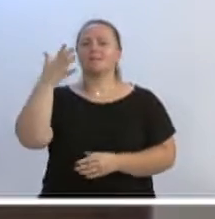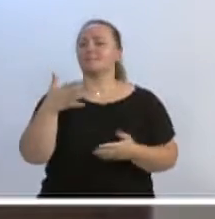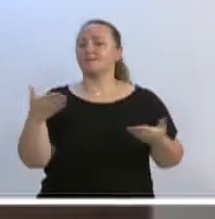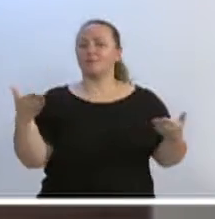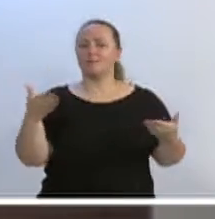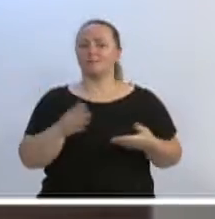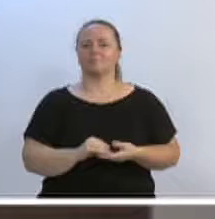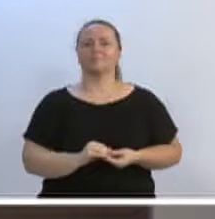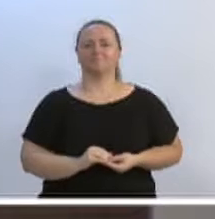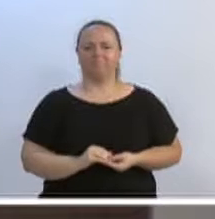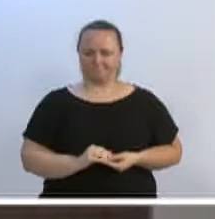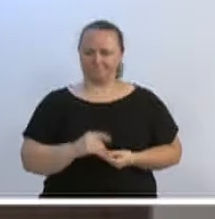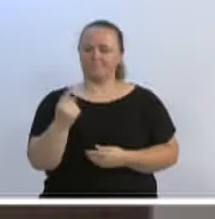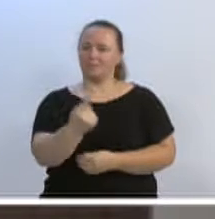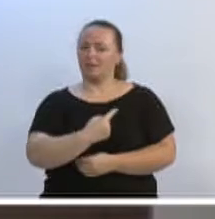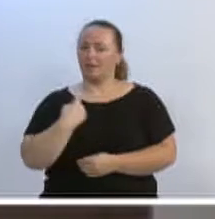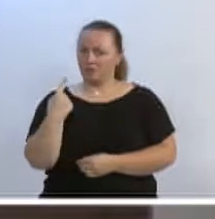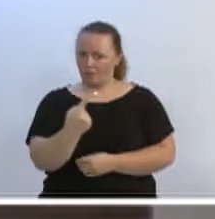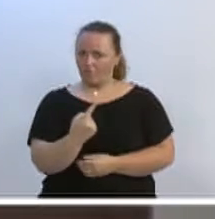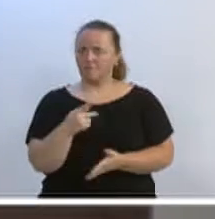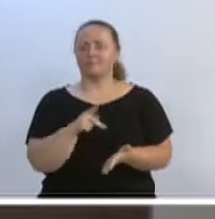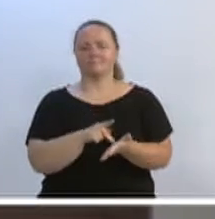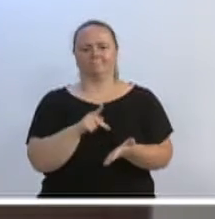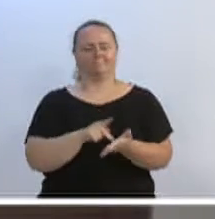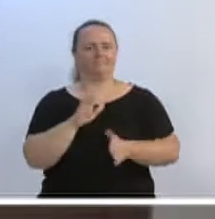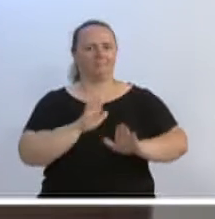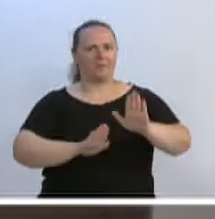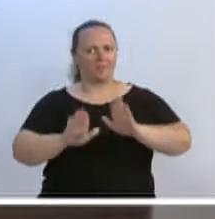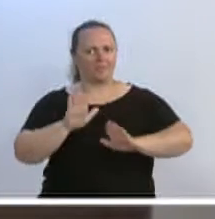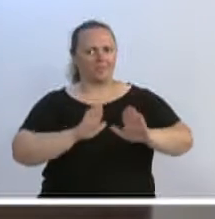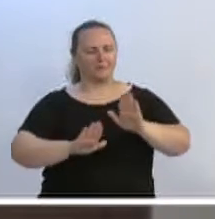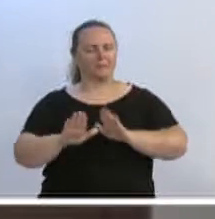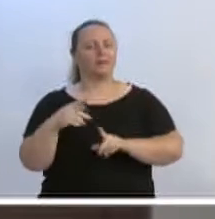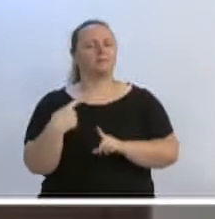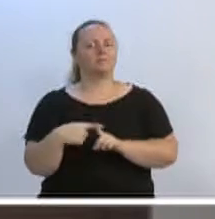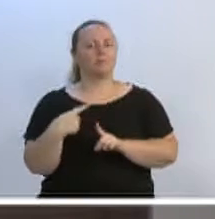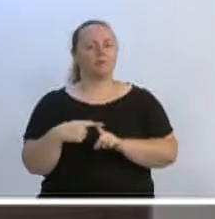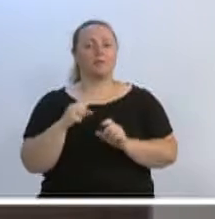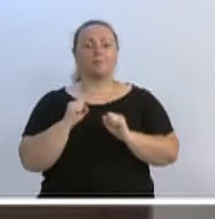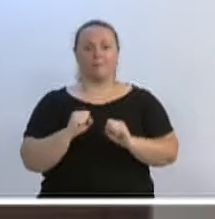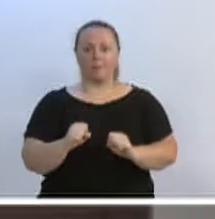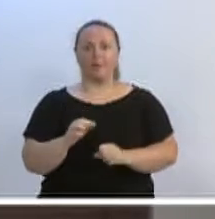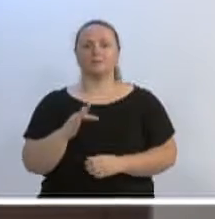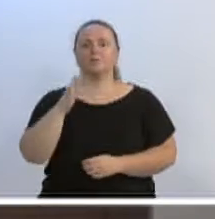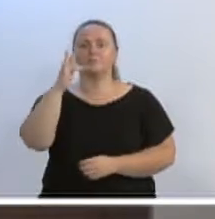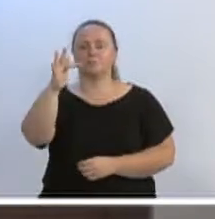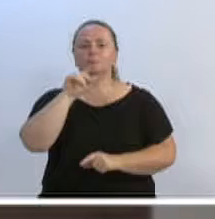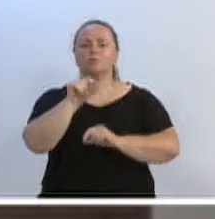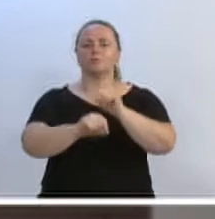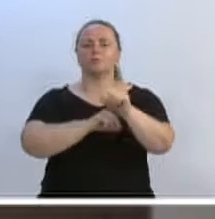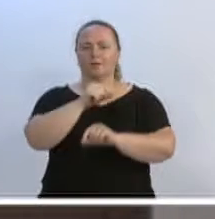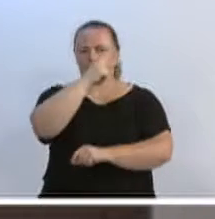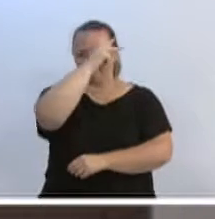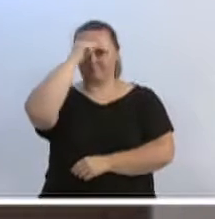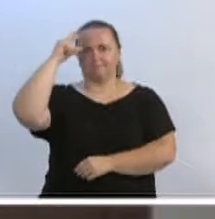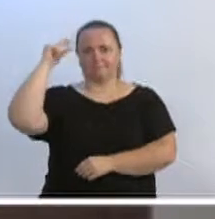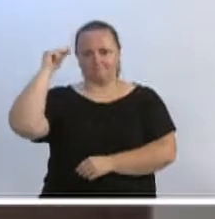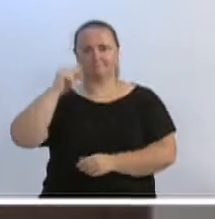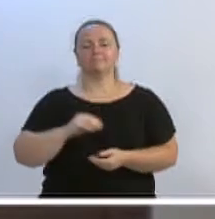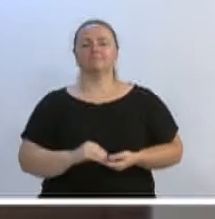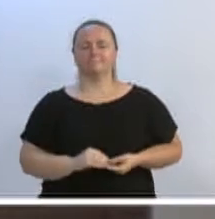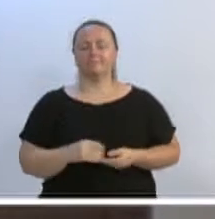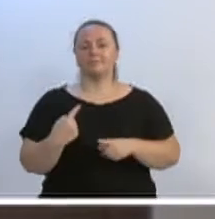temos que tomar muito cuidado. Daqui desta casa pode, talvez, sim, sair o futuro prefeito dessa cidade. Então, tomem cuidado com o que falam aqui, de forma